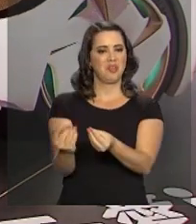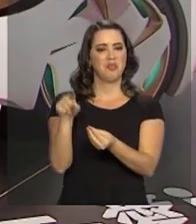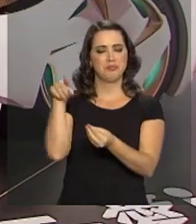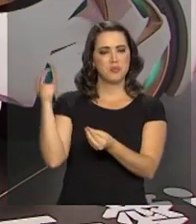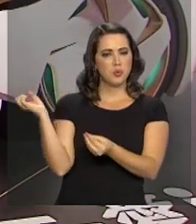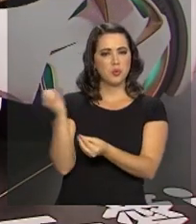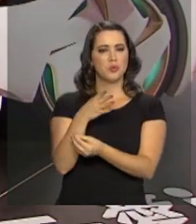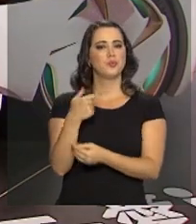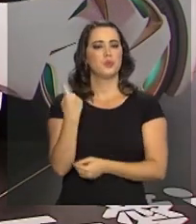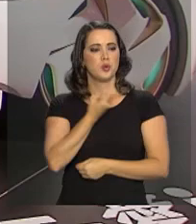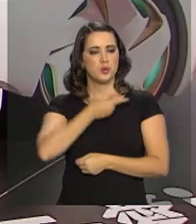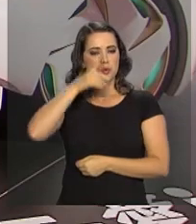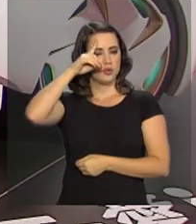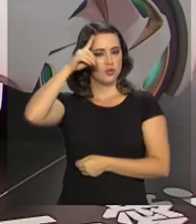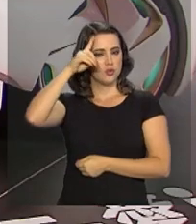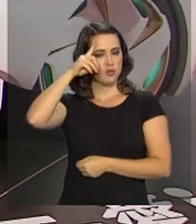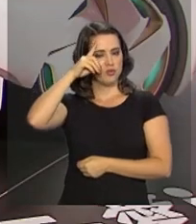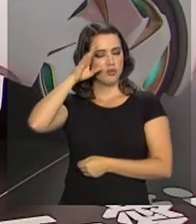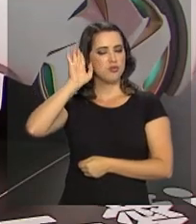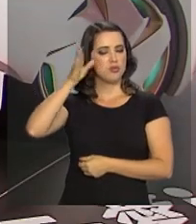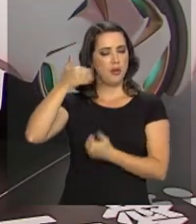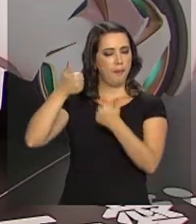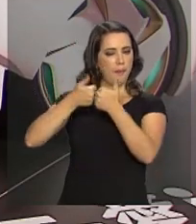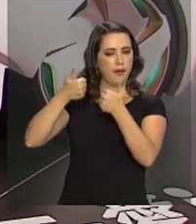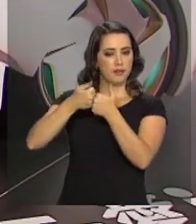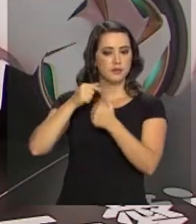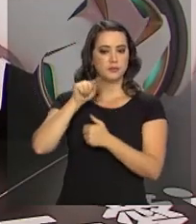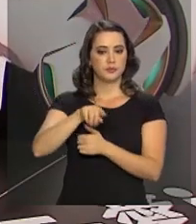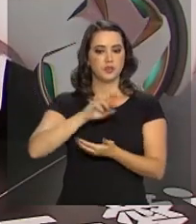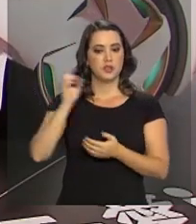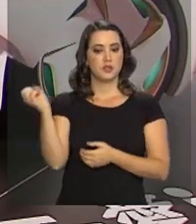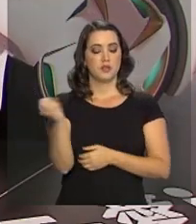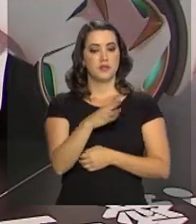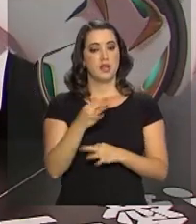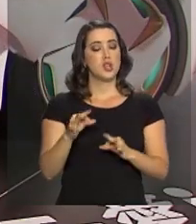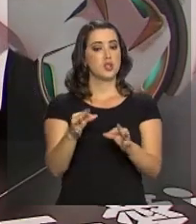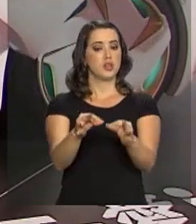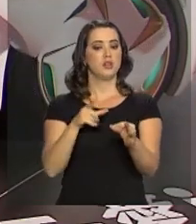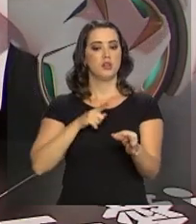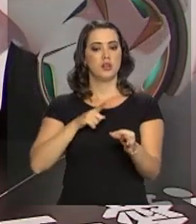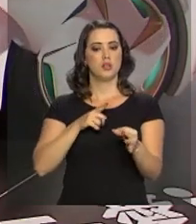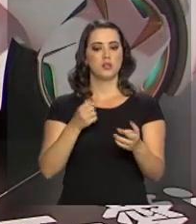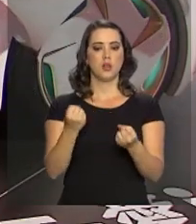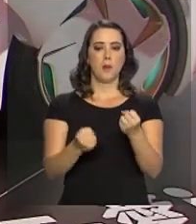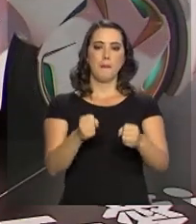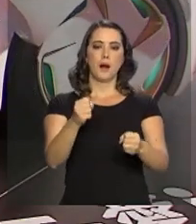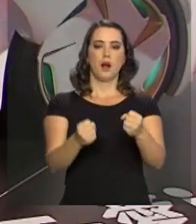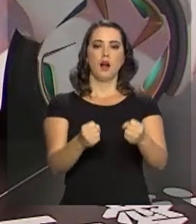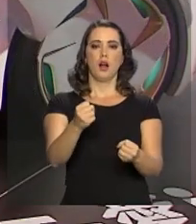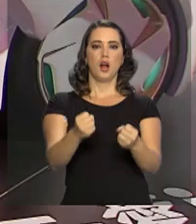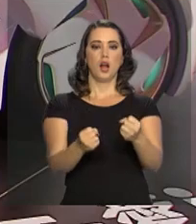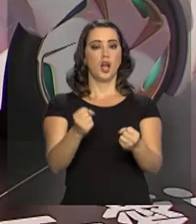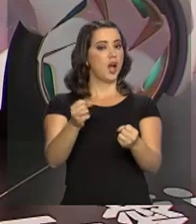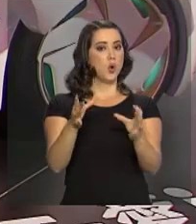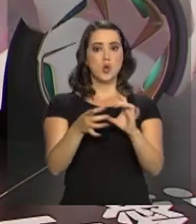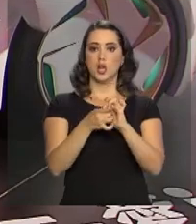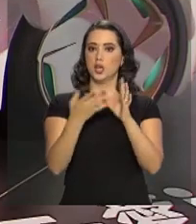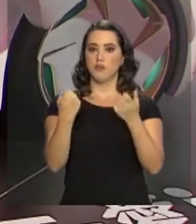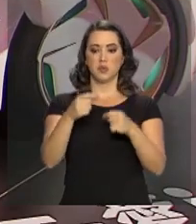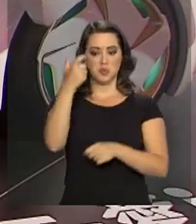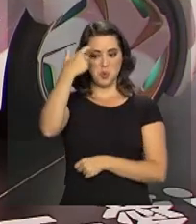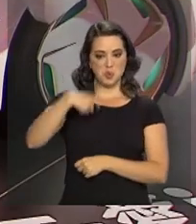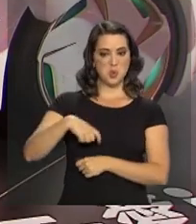parte do nosso dia a dia daqui a alguns anos. Entre as novidades está a direção autônoma, seja, sem a